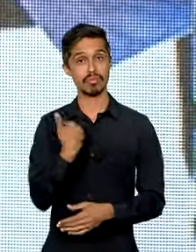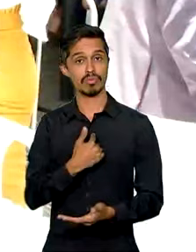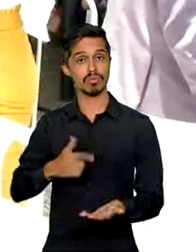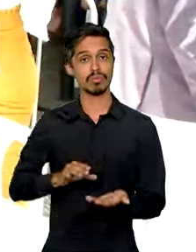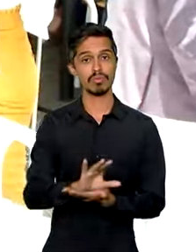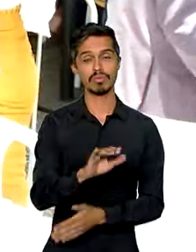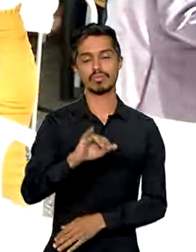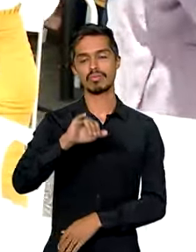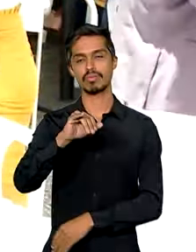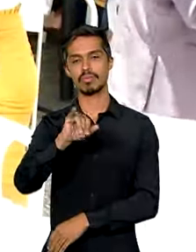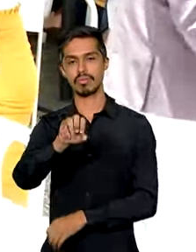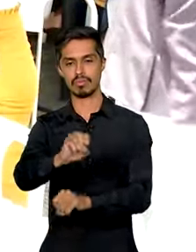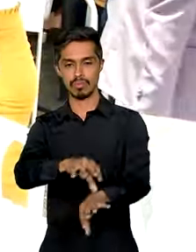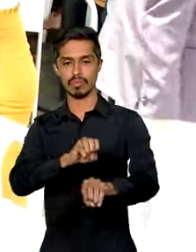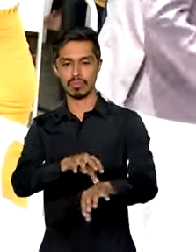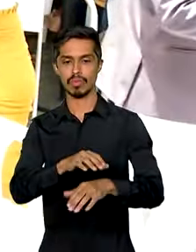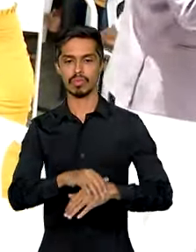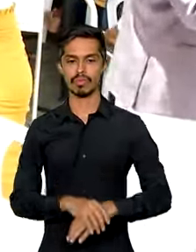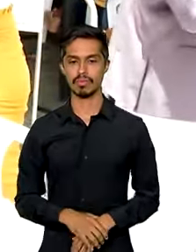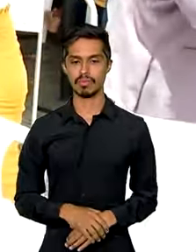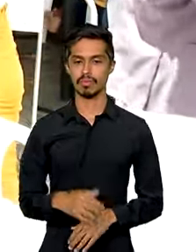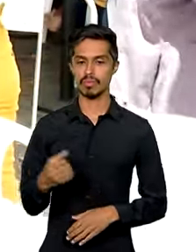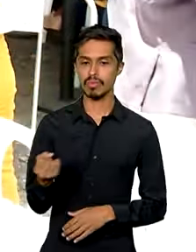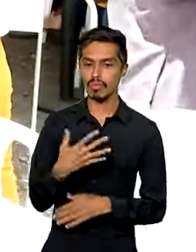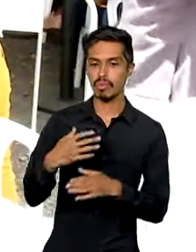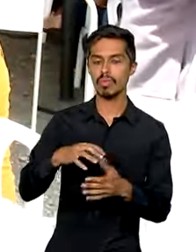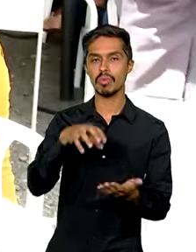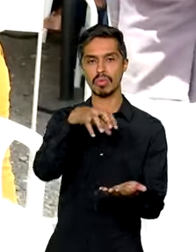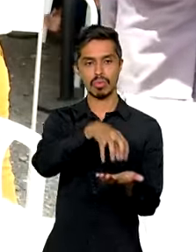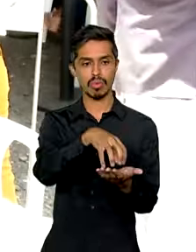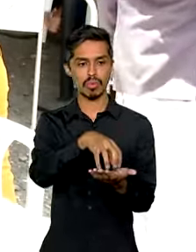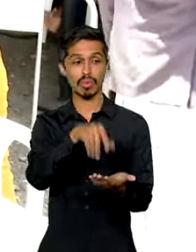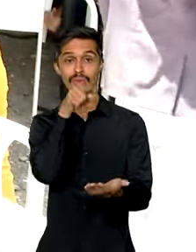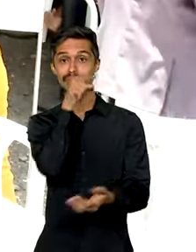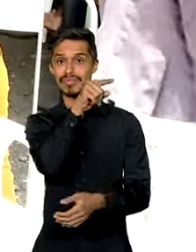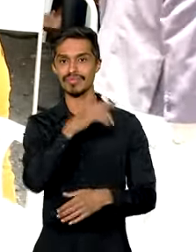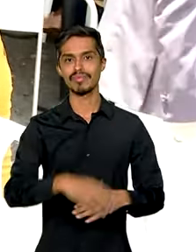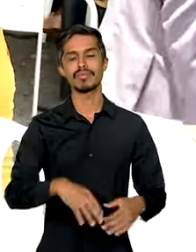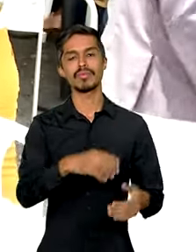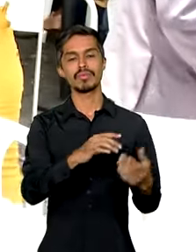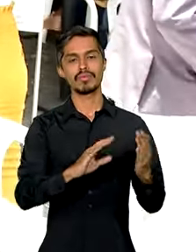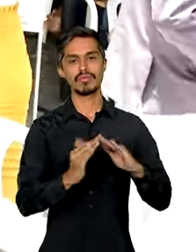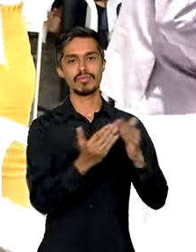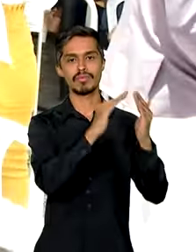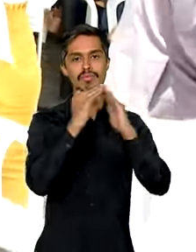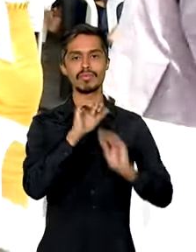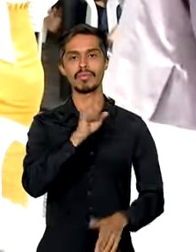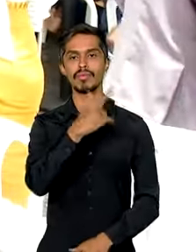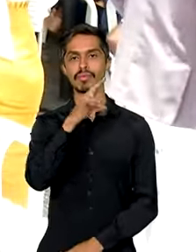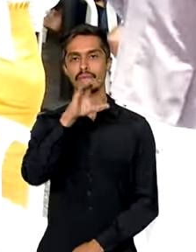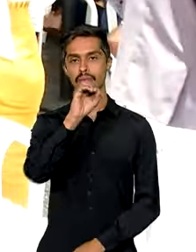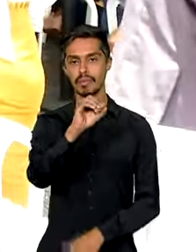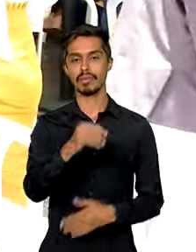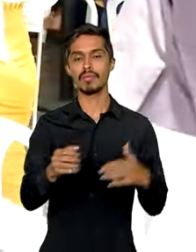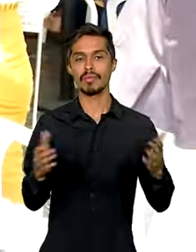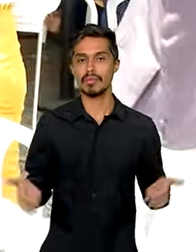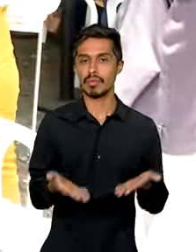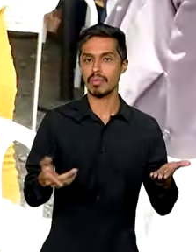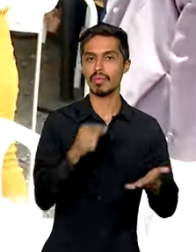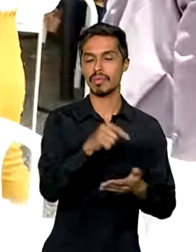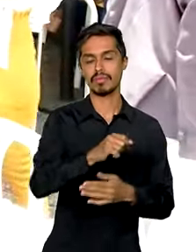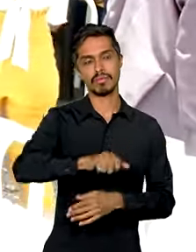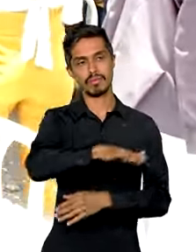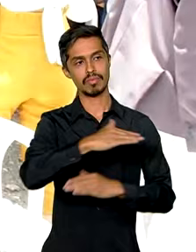educação. A construção do novo campus no complexo do Alemão vai ajudar no desenvolvimento da região. No